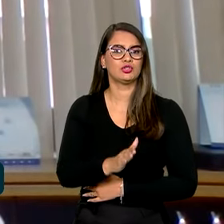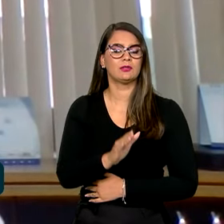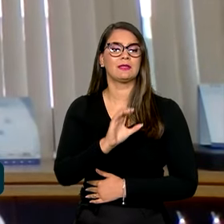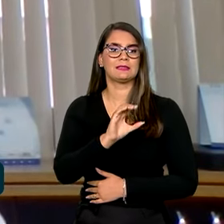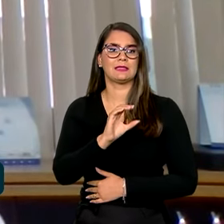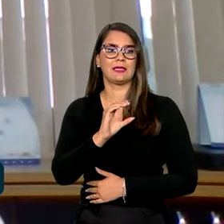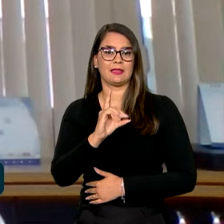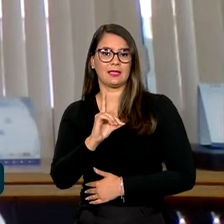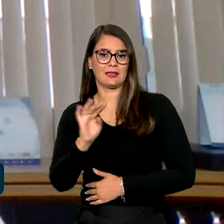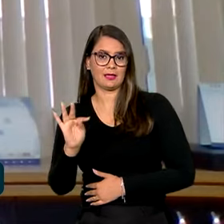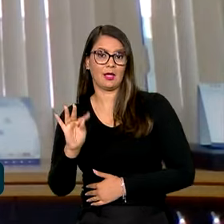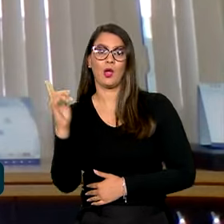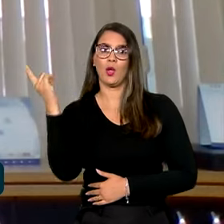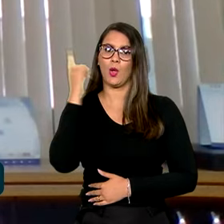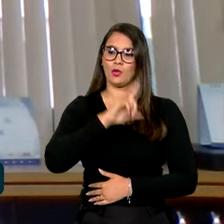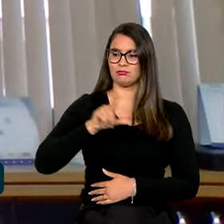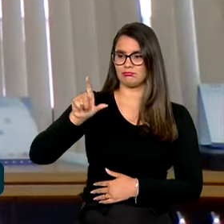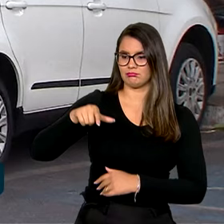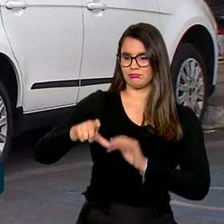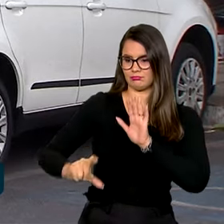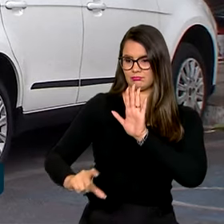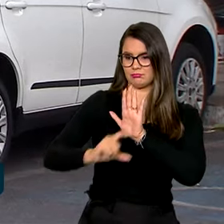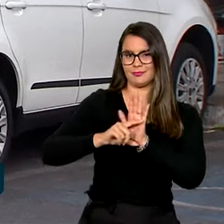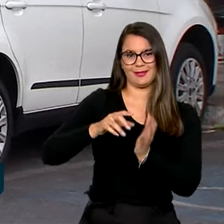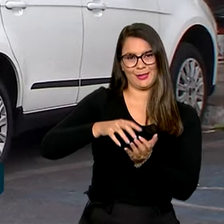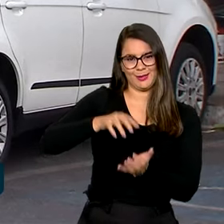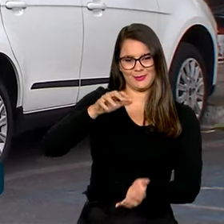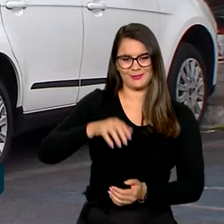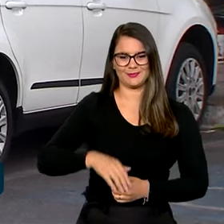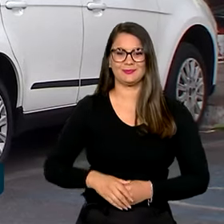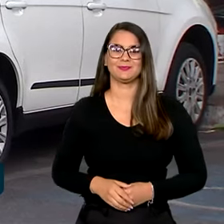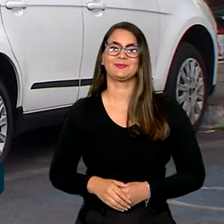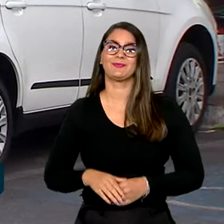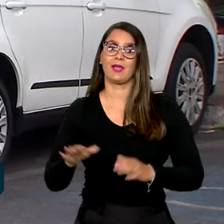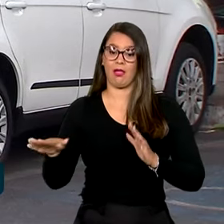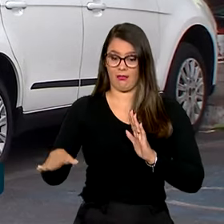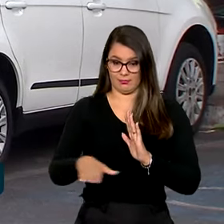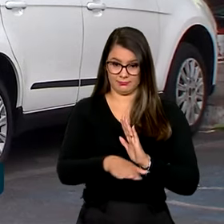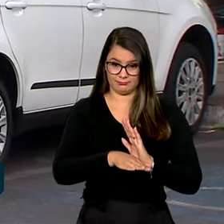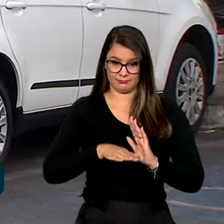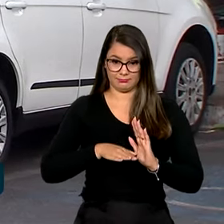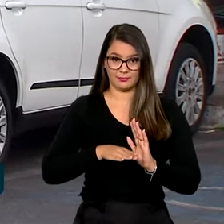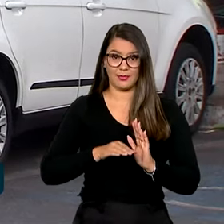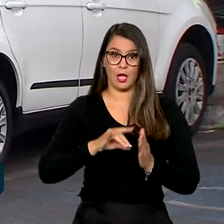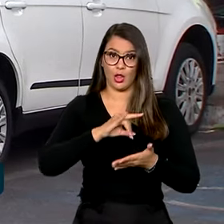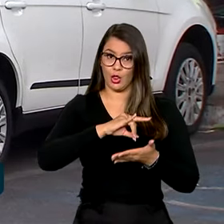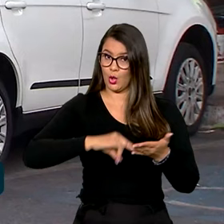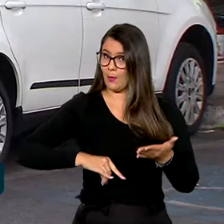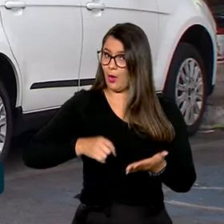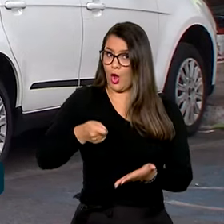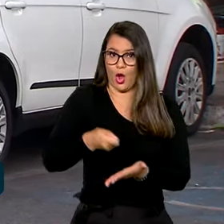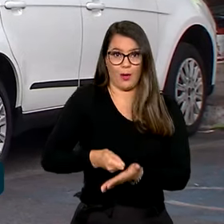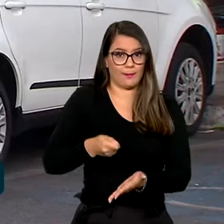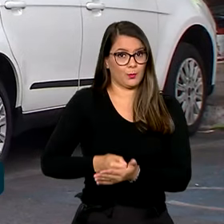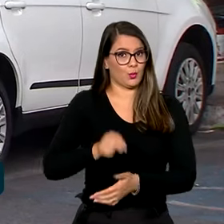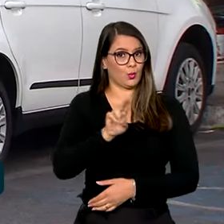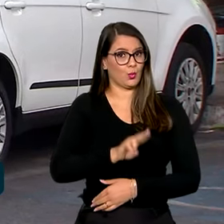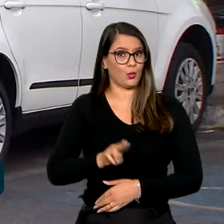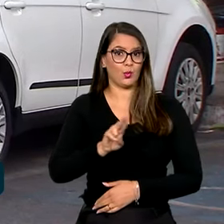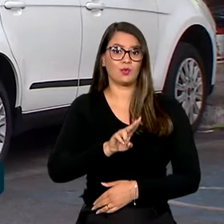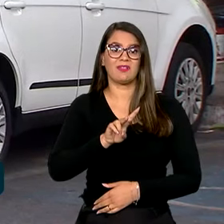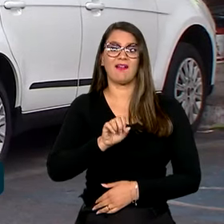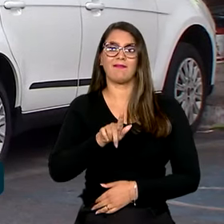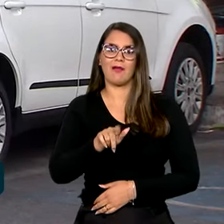CDT e obter a sua credencial de idoso. A credencial de estacionamento é um documento obrigatório para uso de vagas